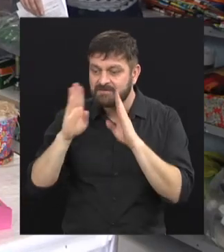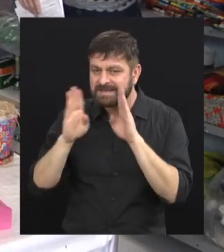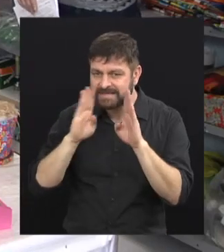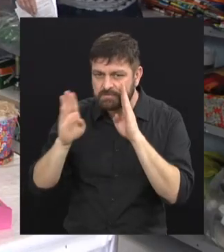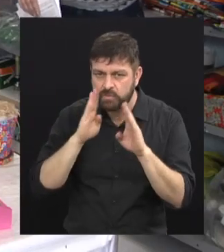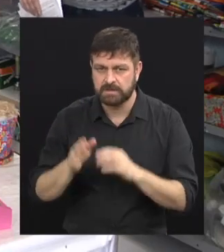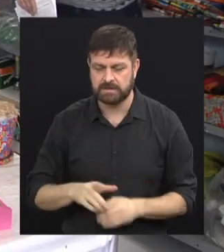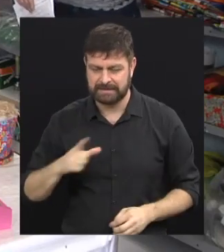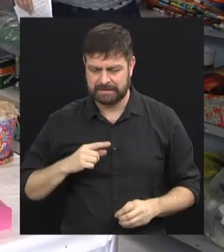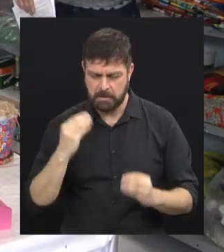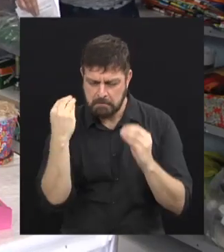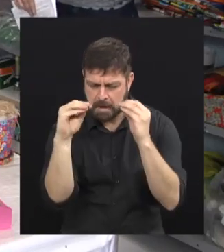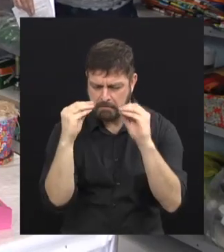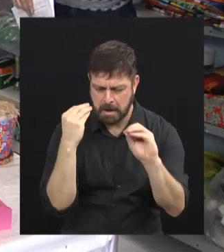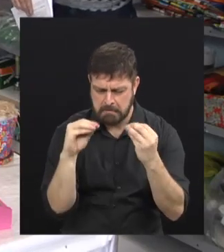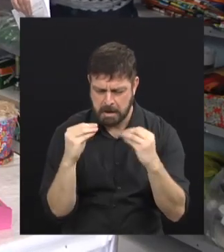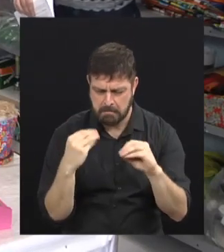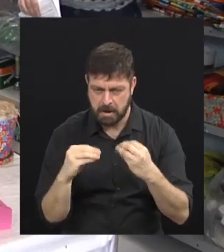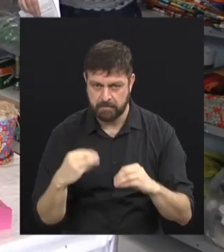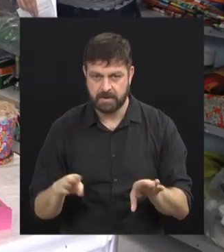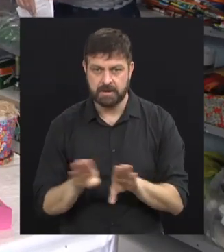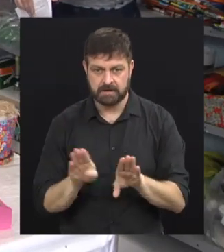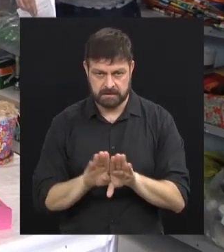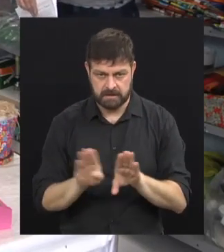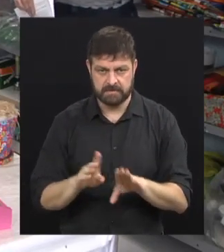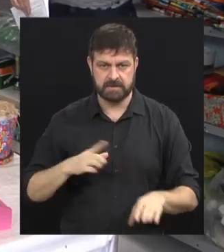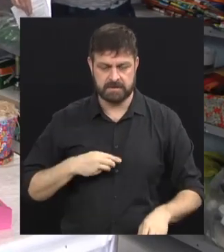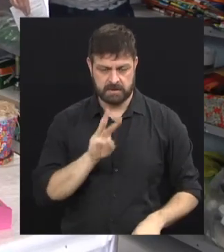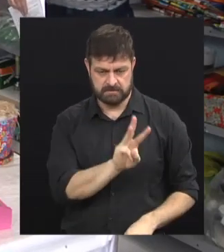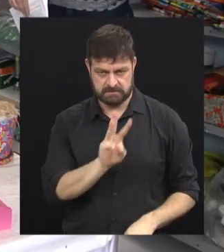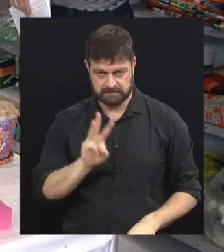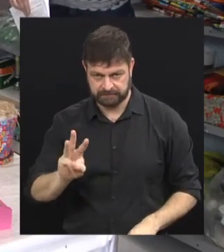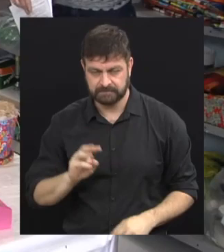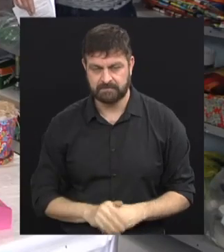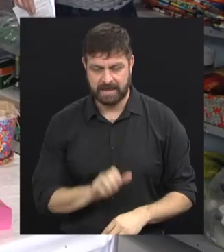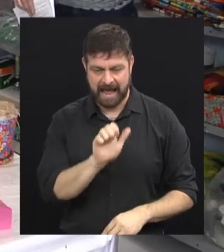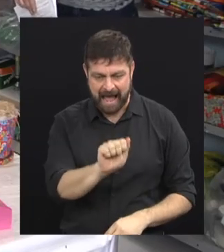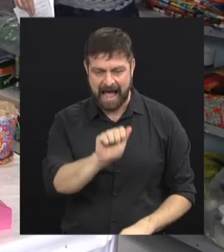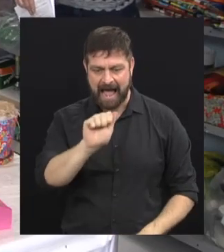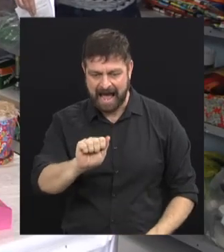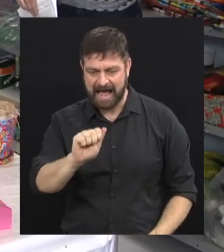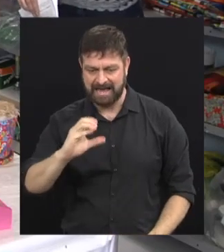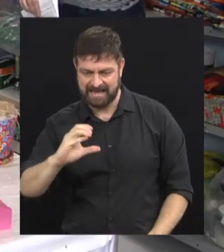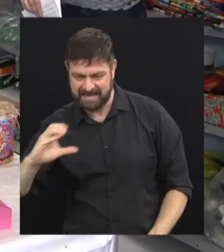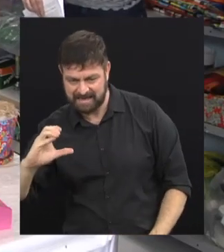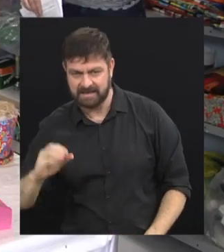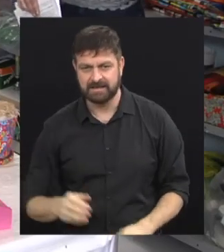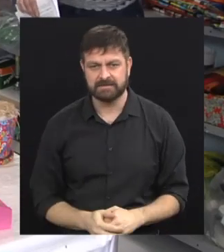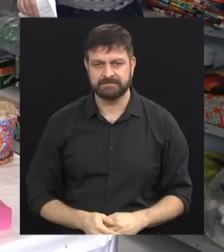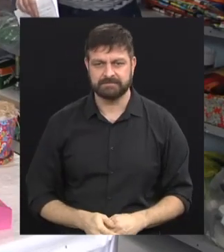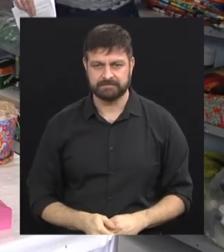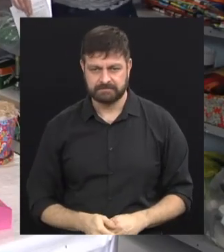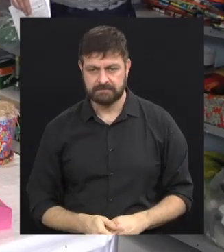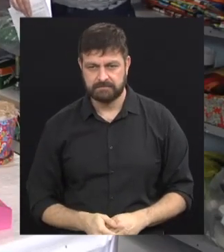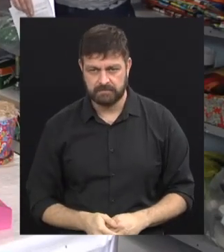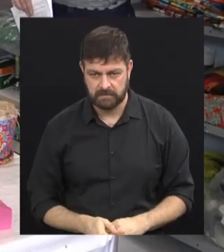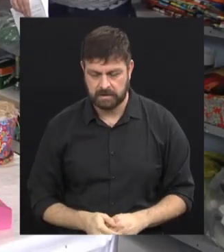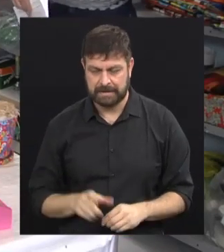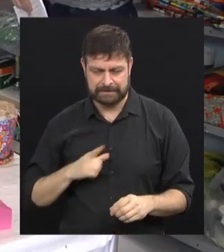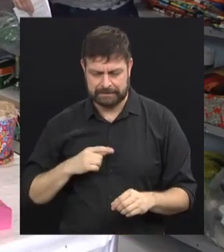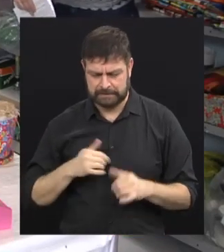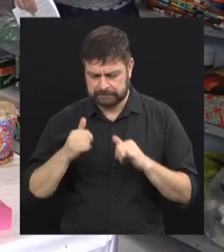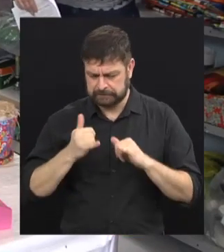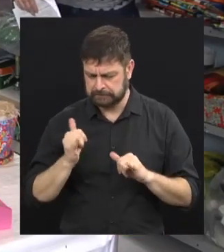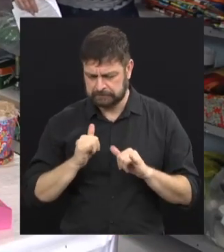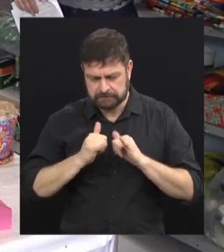Facebook, e lá todas essas informações... site, né, Rafaela? No site, que é a aqq.org.br, é isso? Isso, E aí lá todas